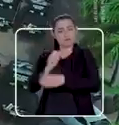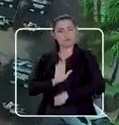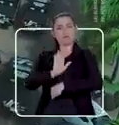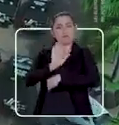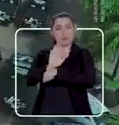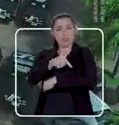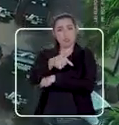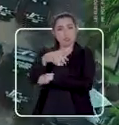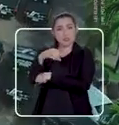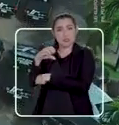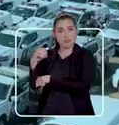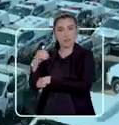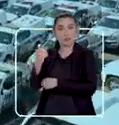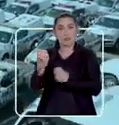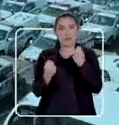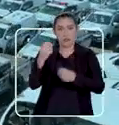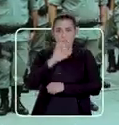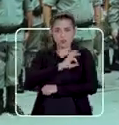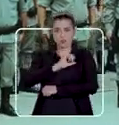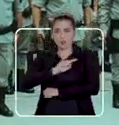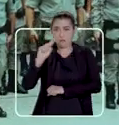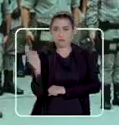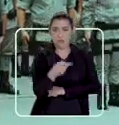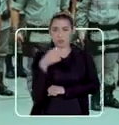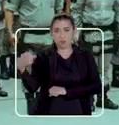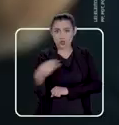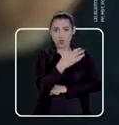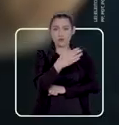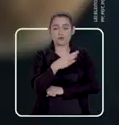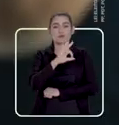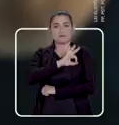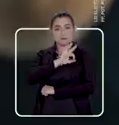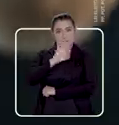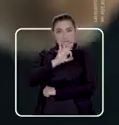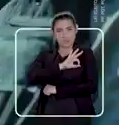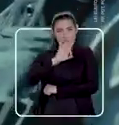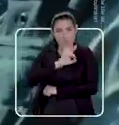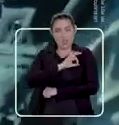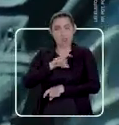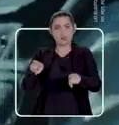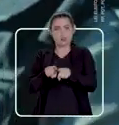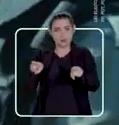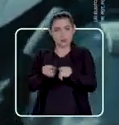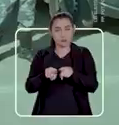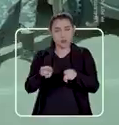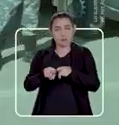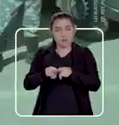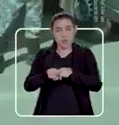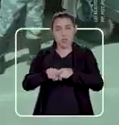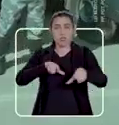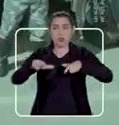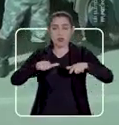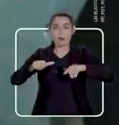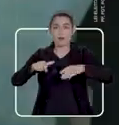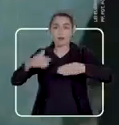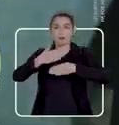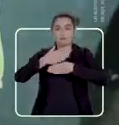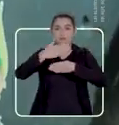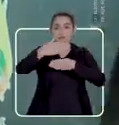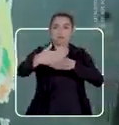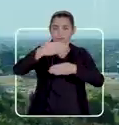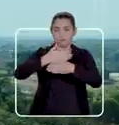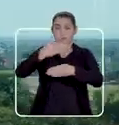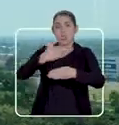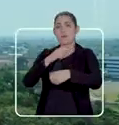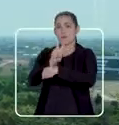reforço de 700 viaturas, mil novos policiais e os batalhões de fronteira para proteger os